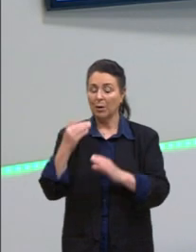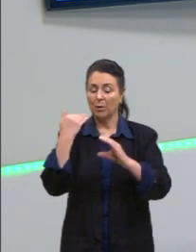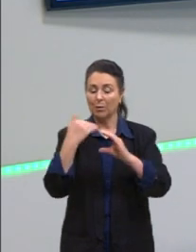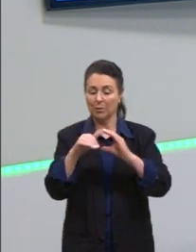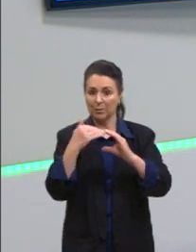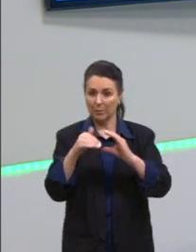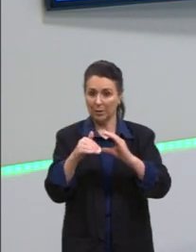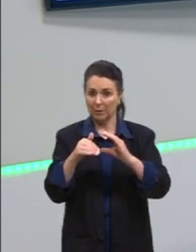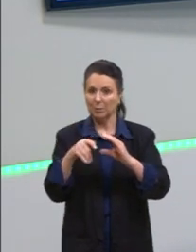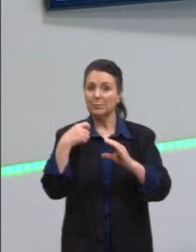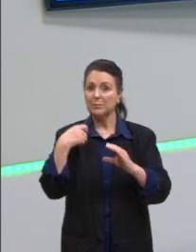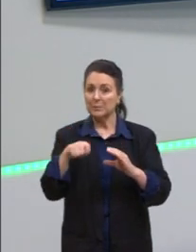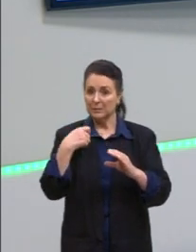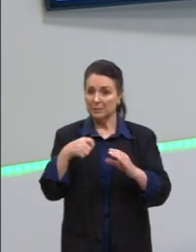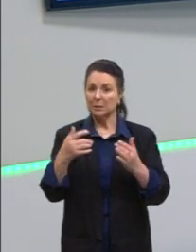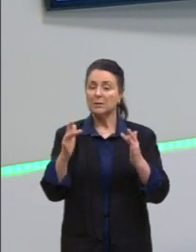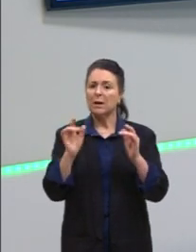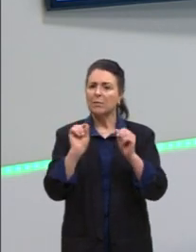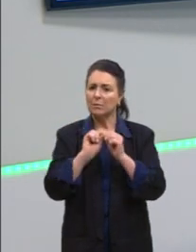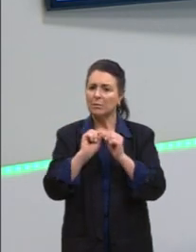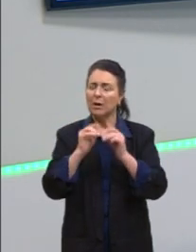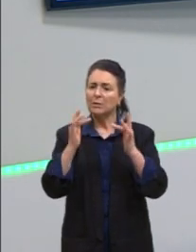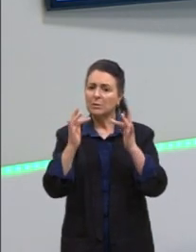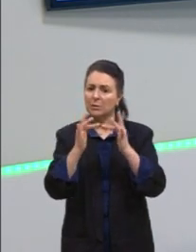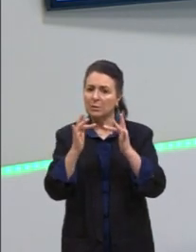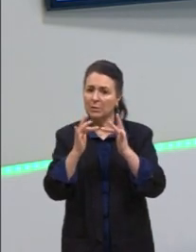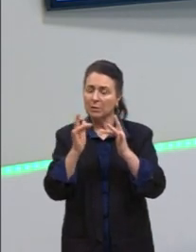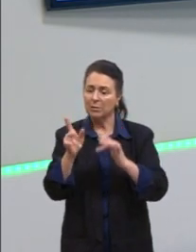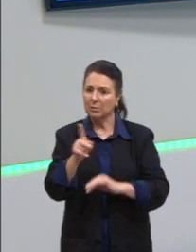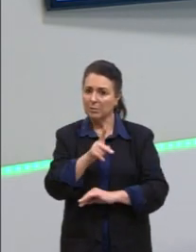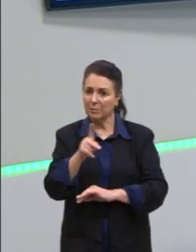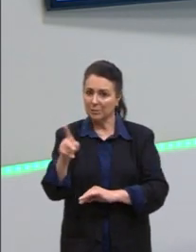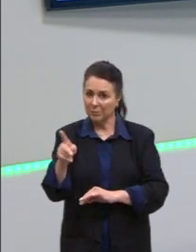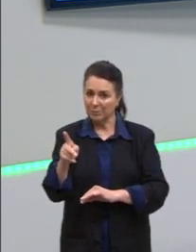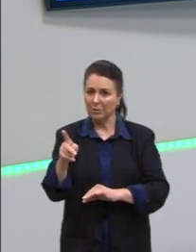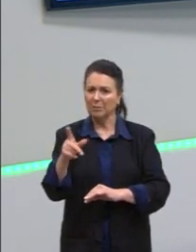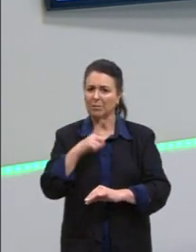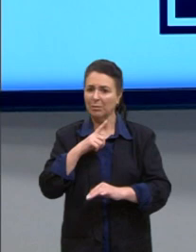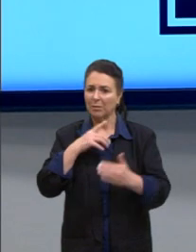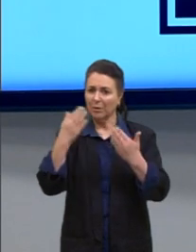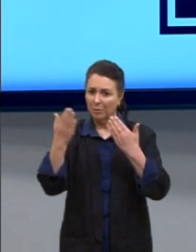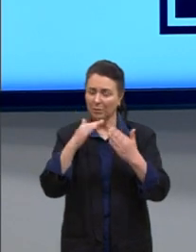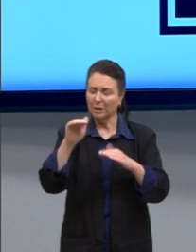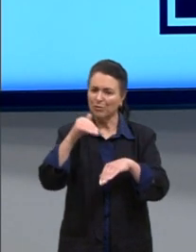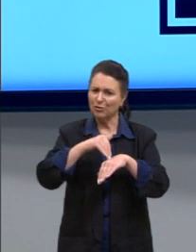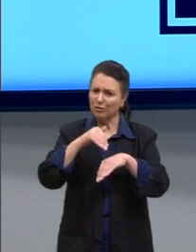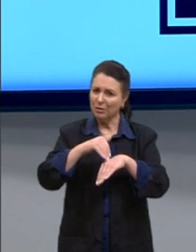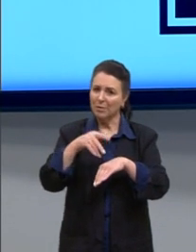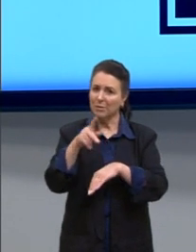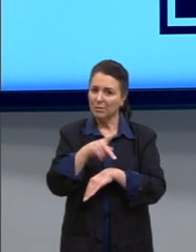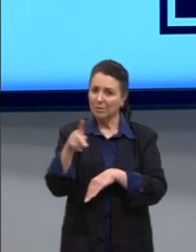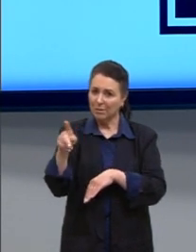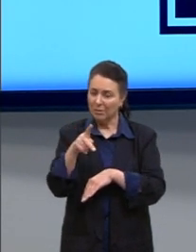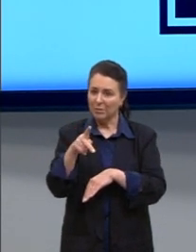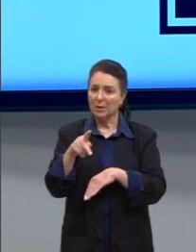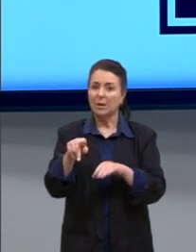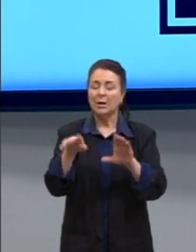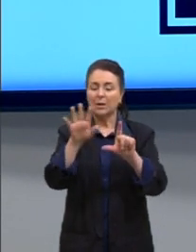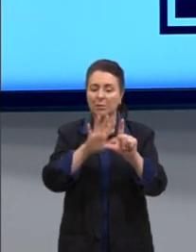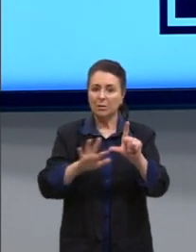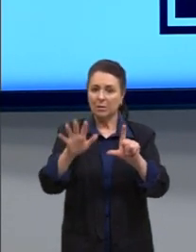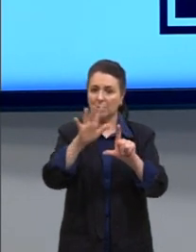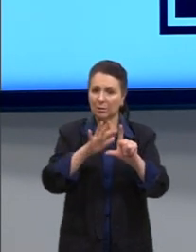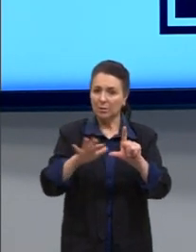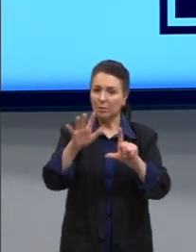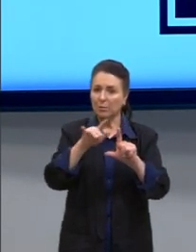Caso vocês tenham alguma dúvida, queiram entrar em contato, vocês podem me chamar. E também ali no QR Code, se tu